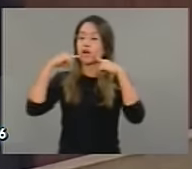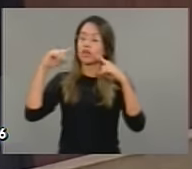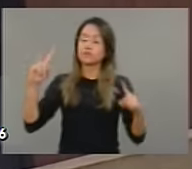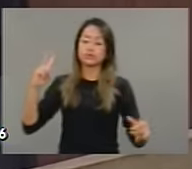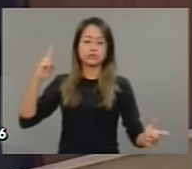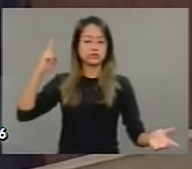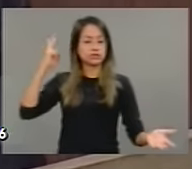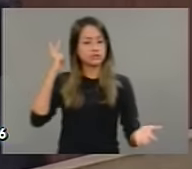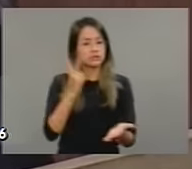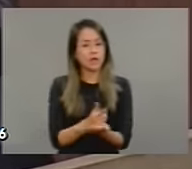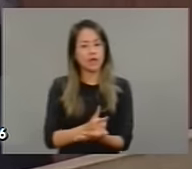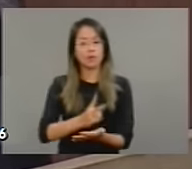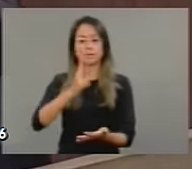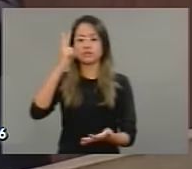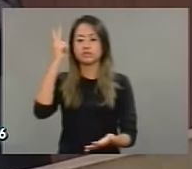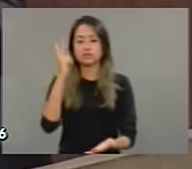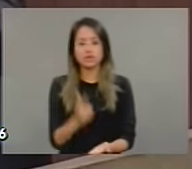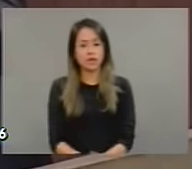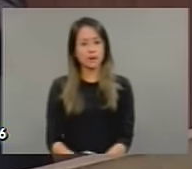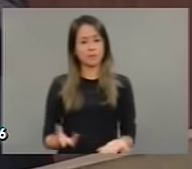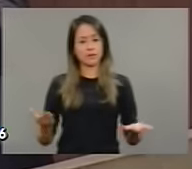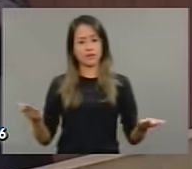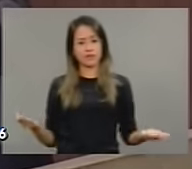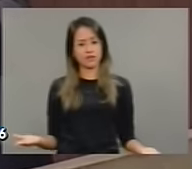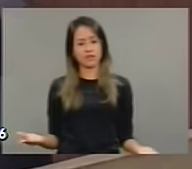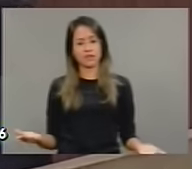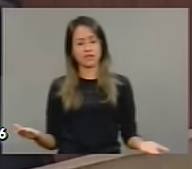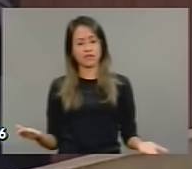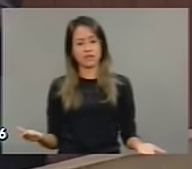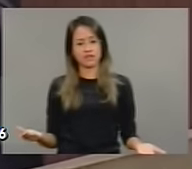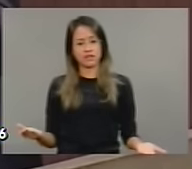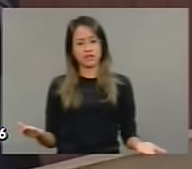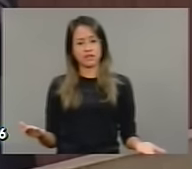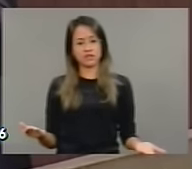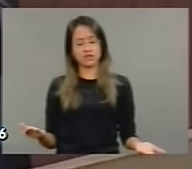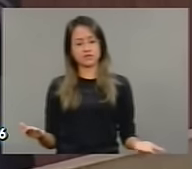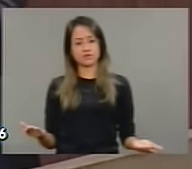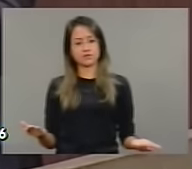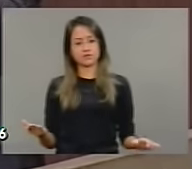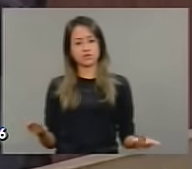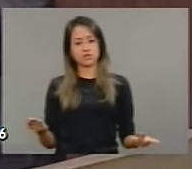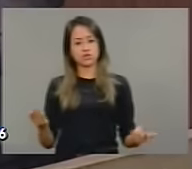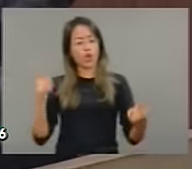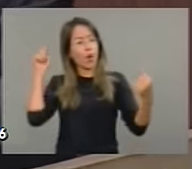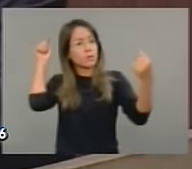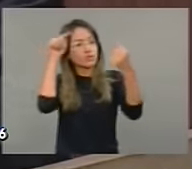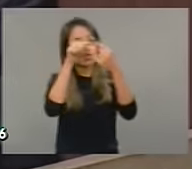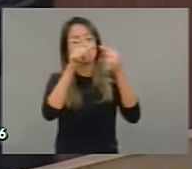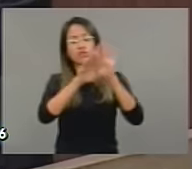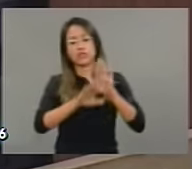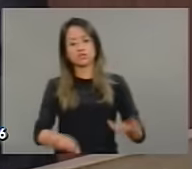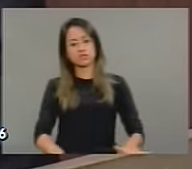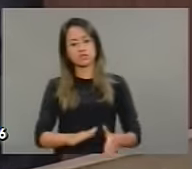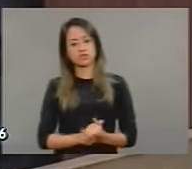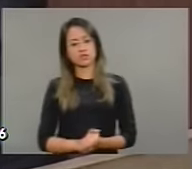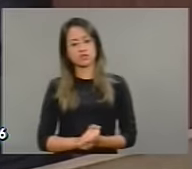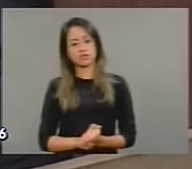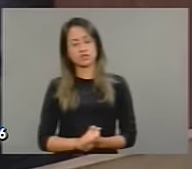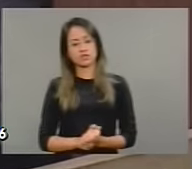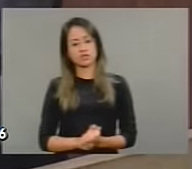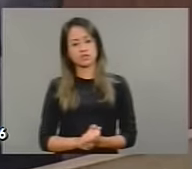estamos em esse favor, neste objetivo. Portanto, é uma